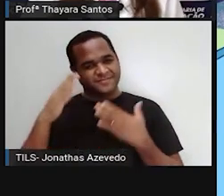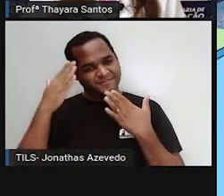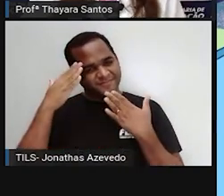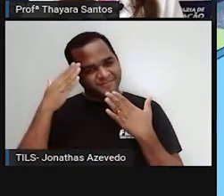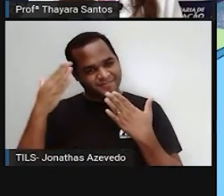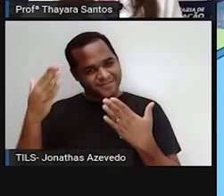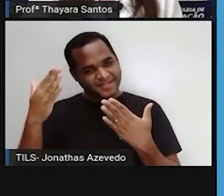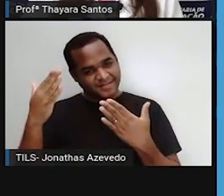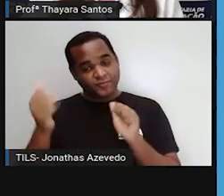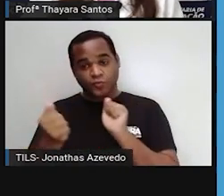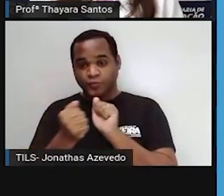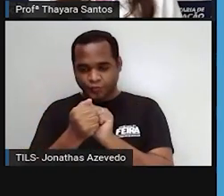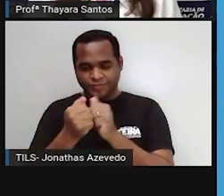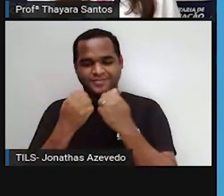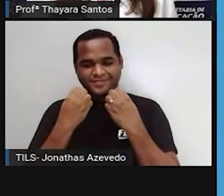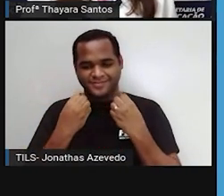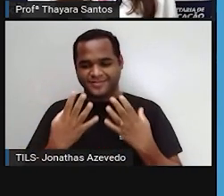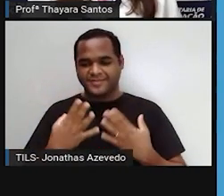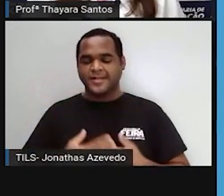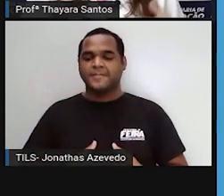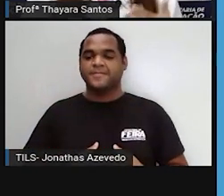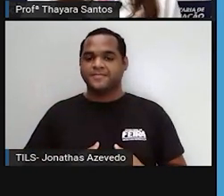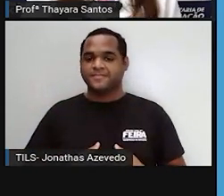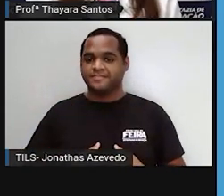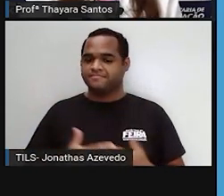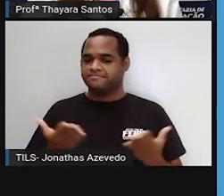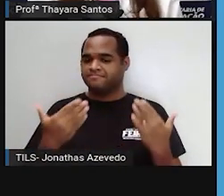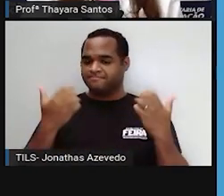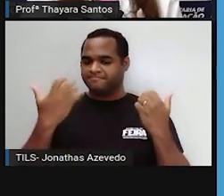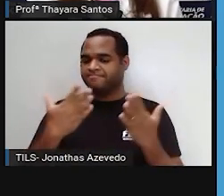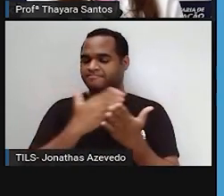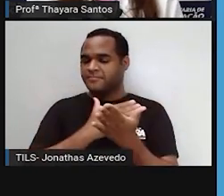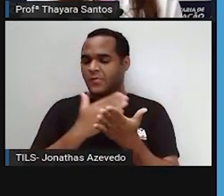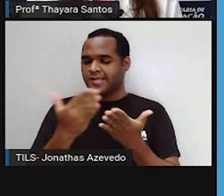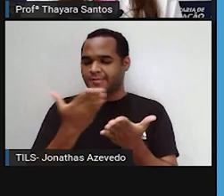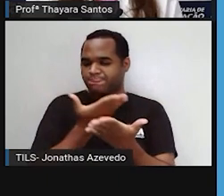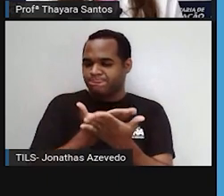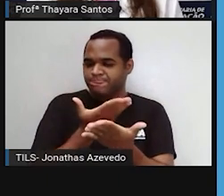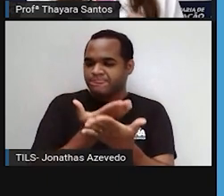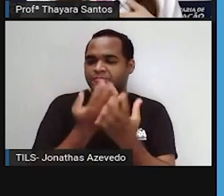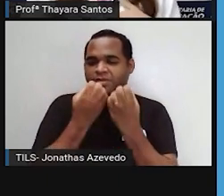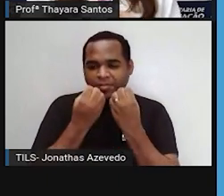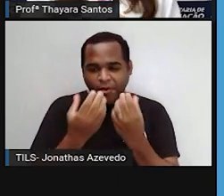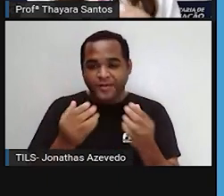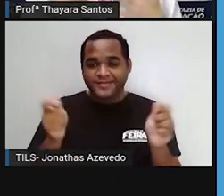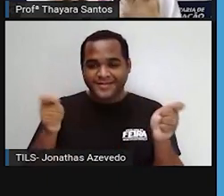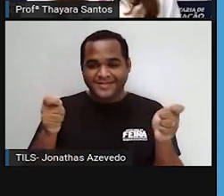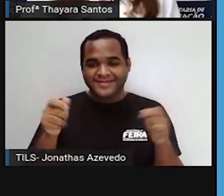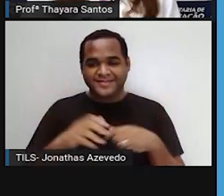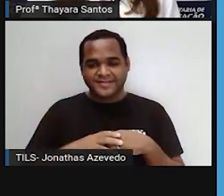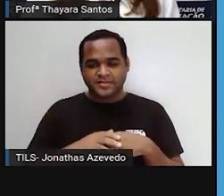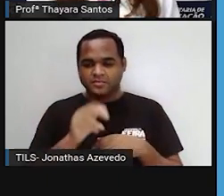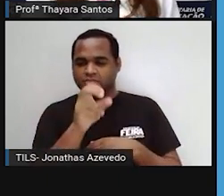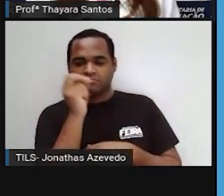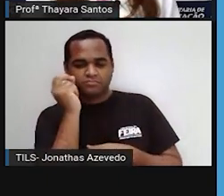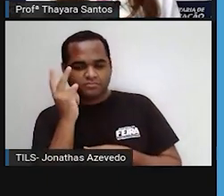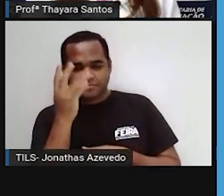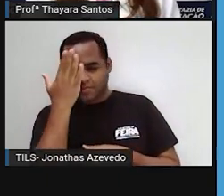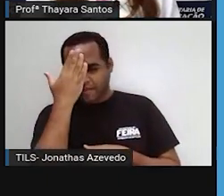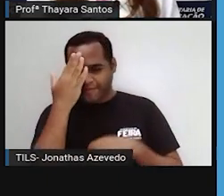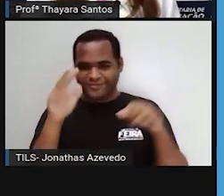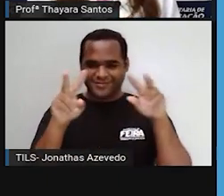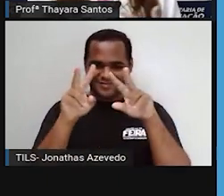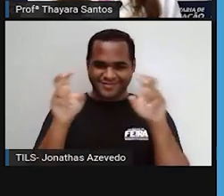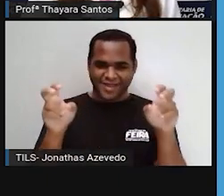por estarem aqui com a gente. E vamos iniciar nossos estudos por aqui, né? Quem já foi mais esperto já viu lá no